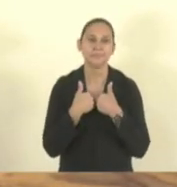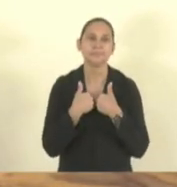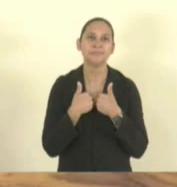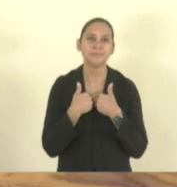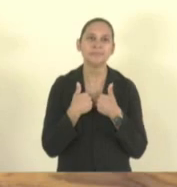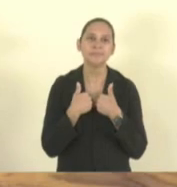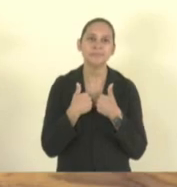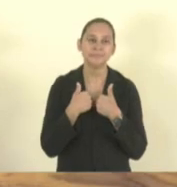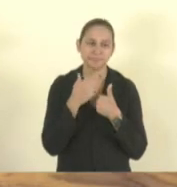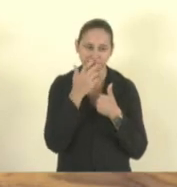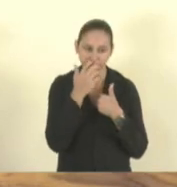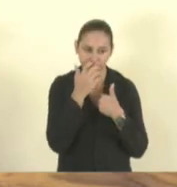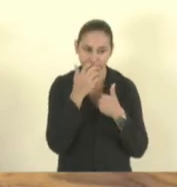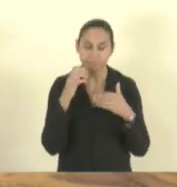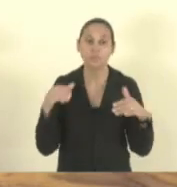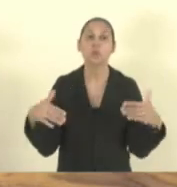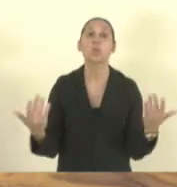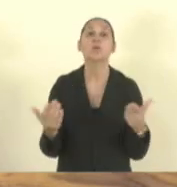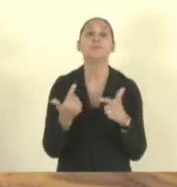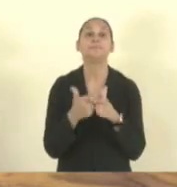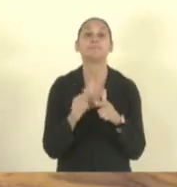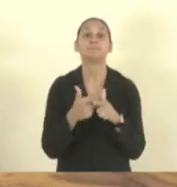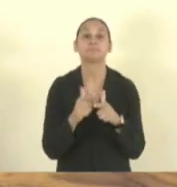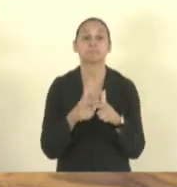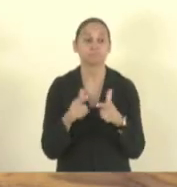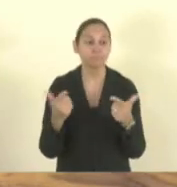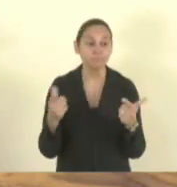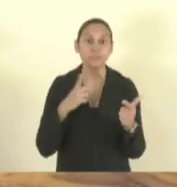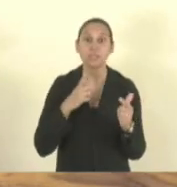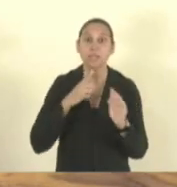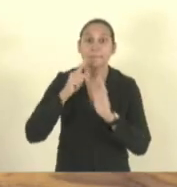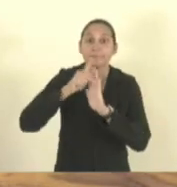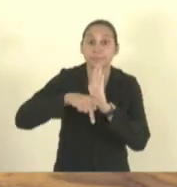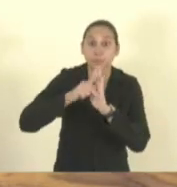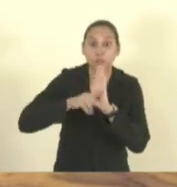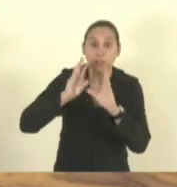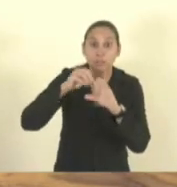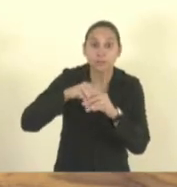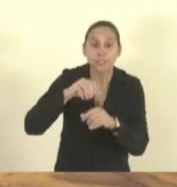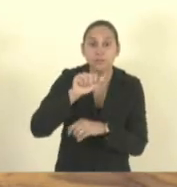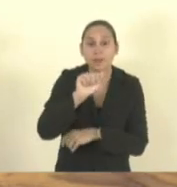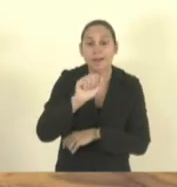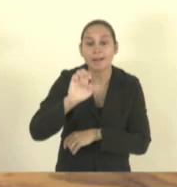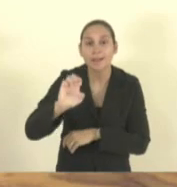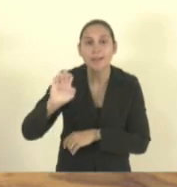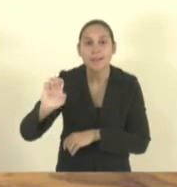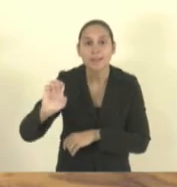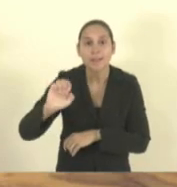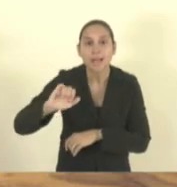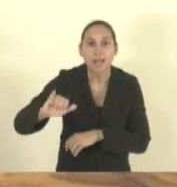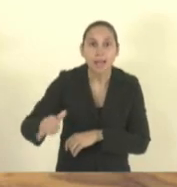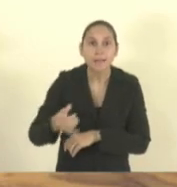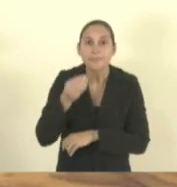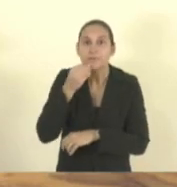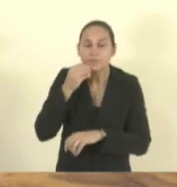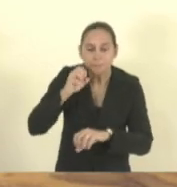qual é a dificuldade de implementar o AEE na escola para alfabetizar essas crianças?